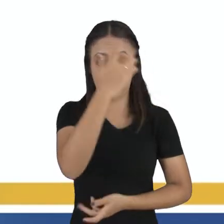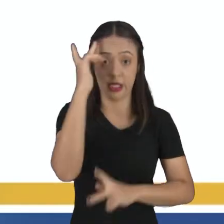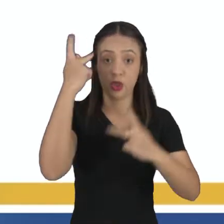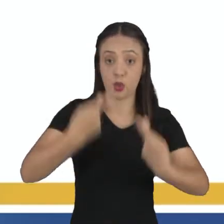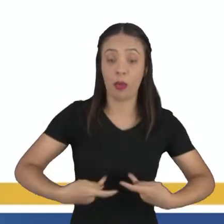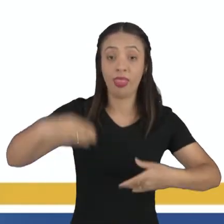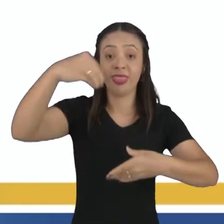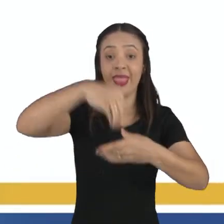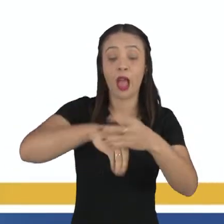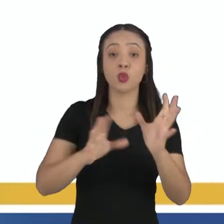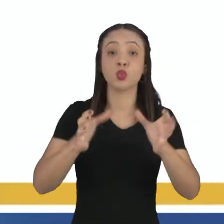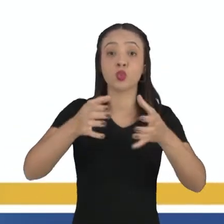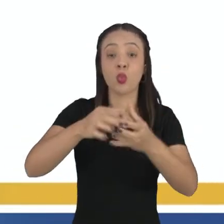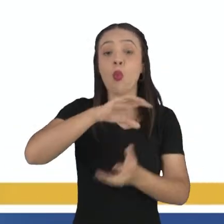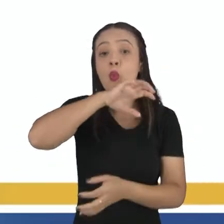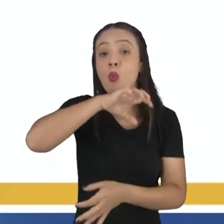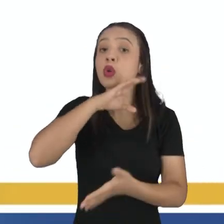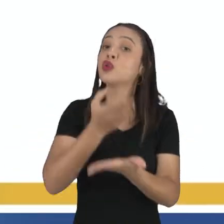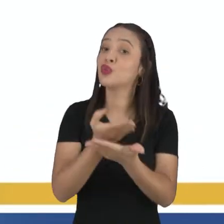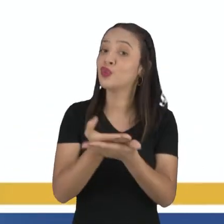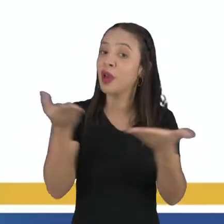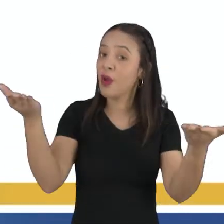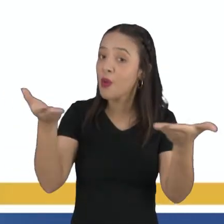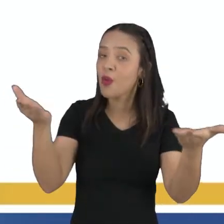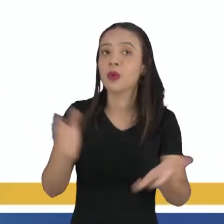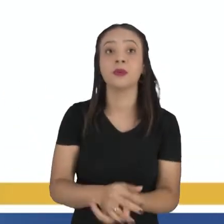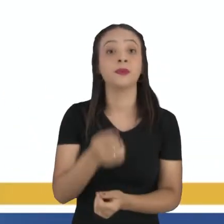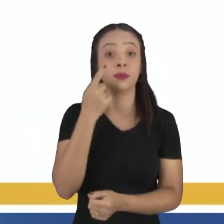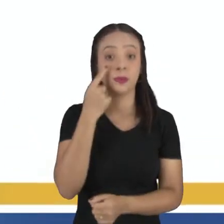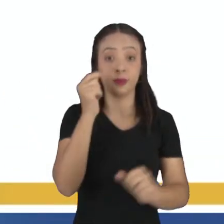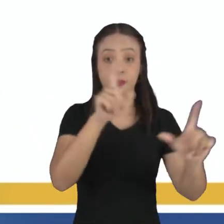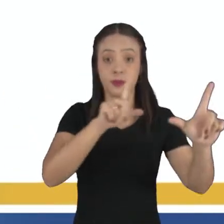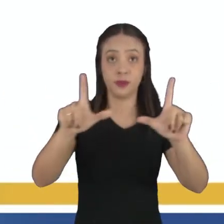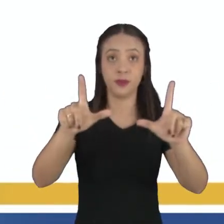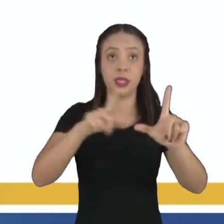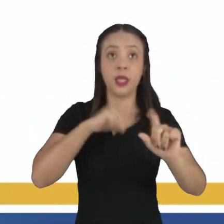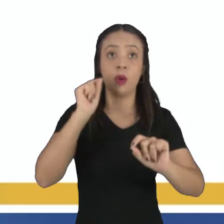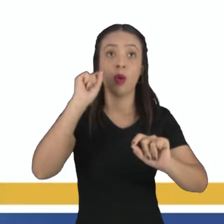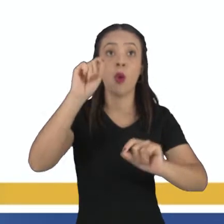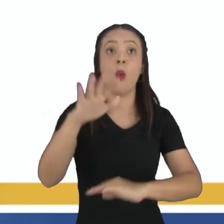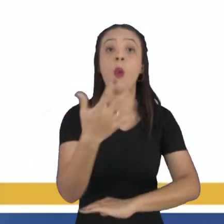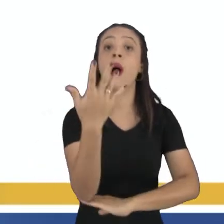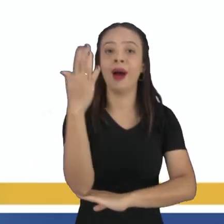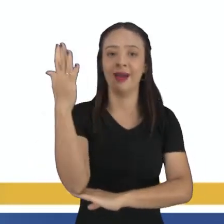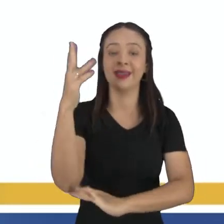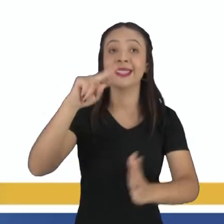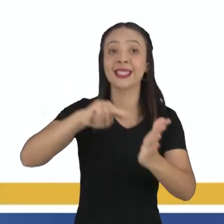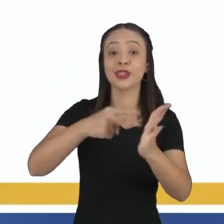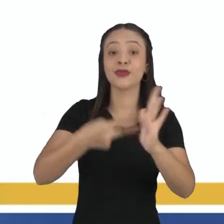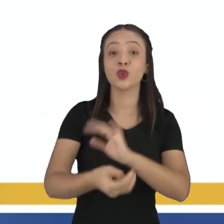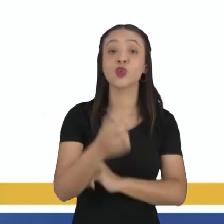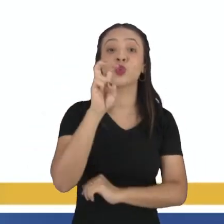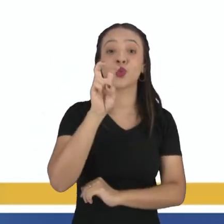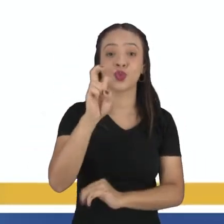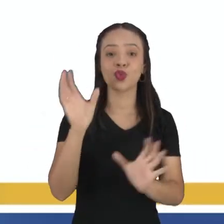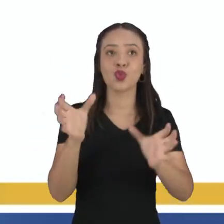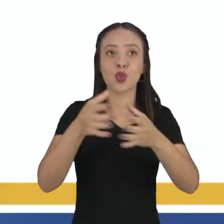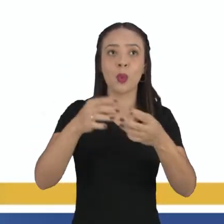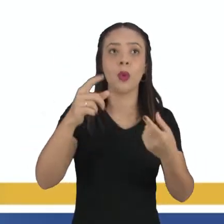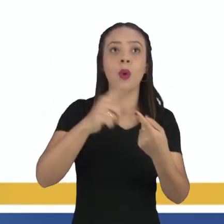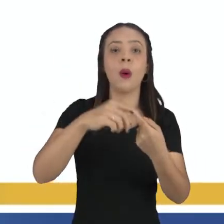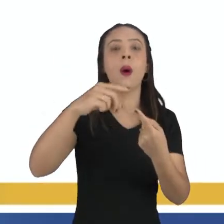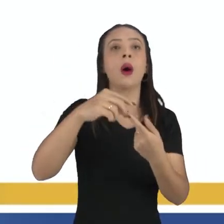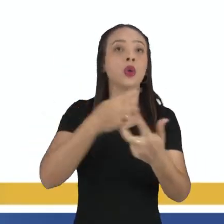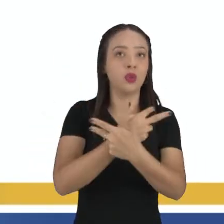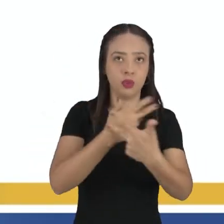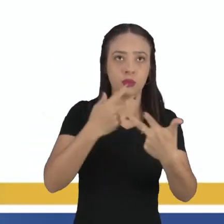reino animal, que é o reino que nós vamos estudar hoje. Ali na telinha tem ali uma arvorezinha que representa os 5 reinos. Você tem o monera